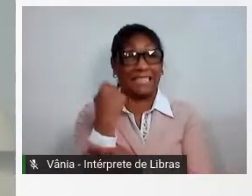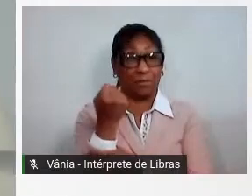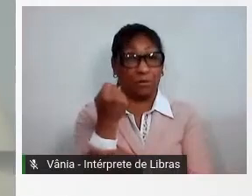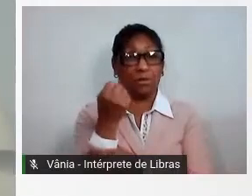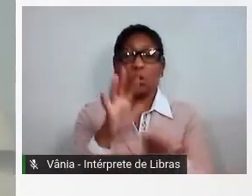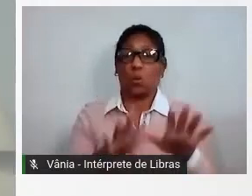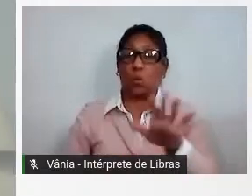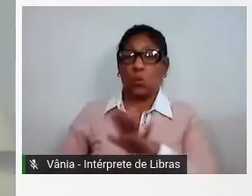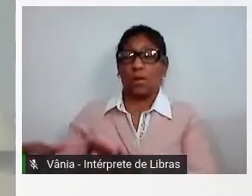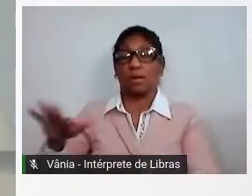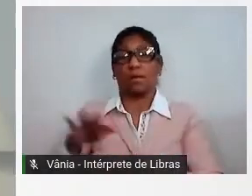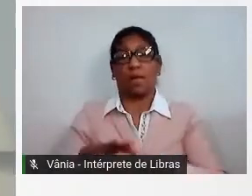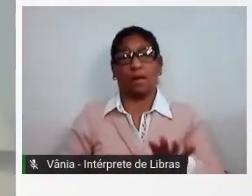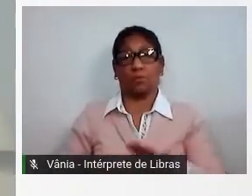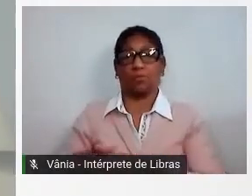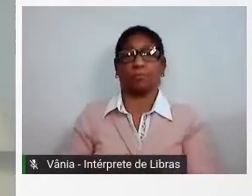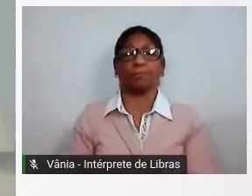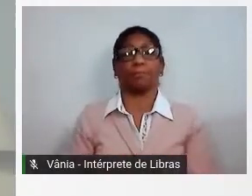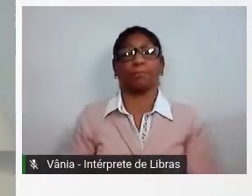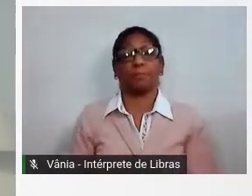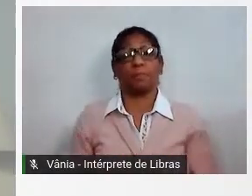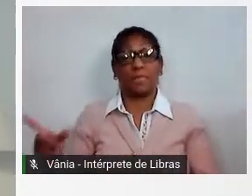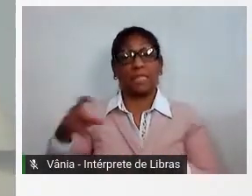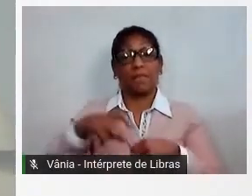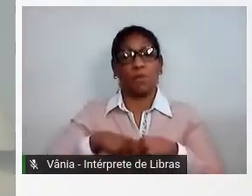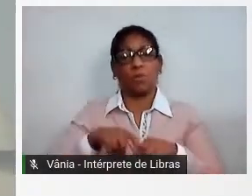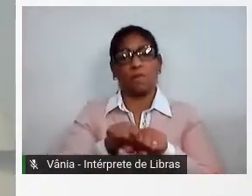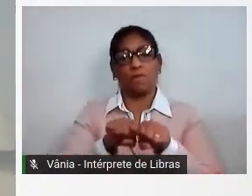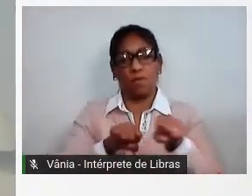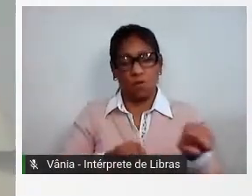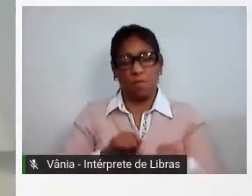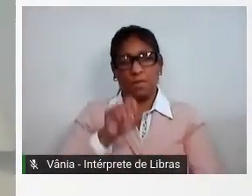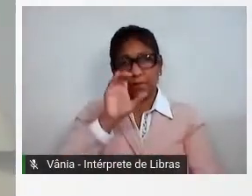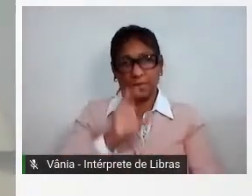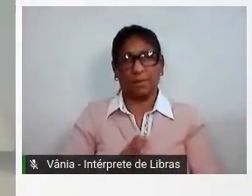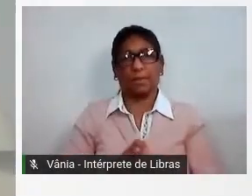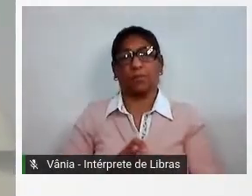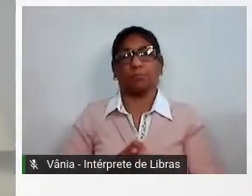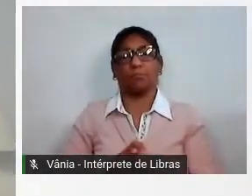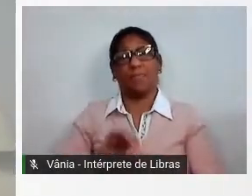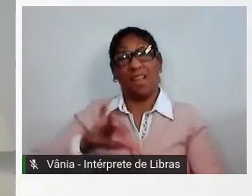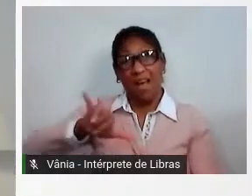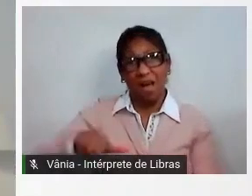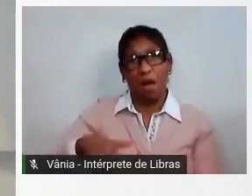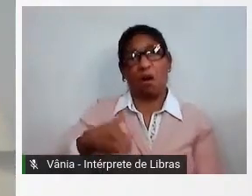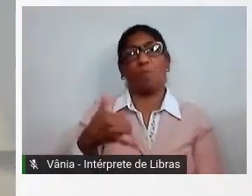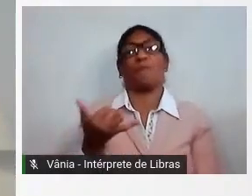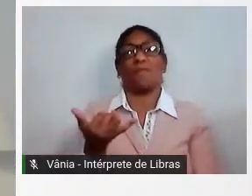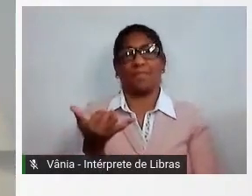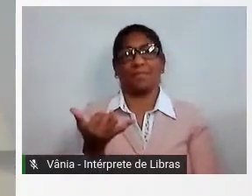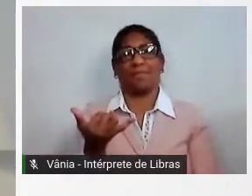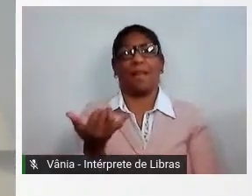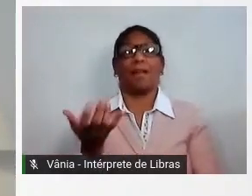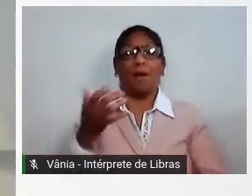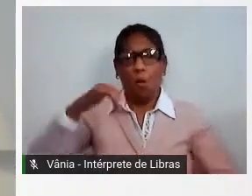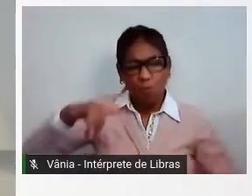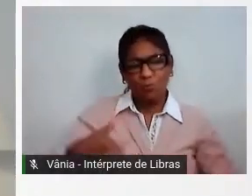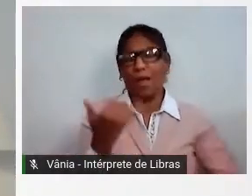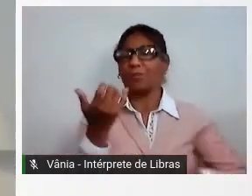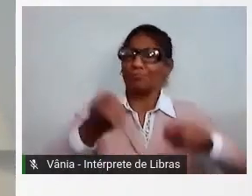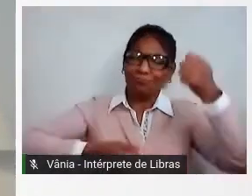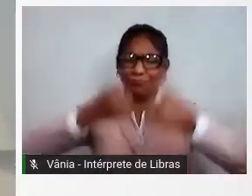cuidado, mas que se retorne para formarmos esses cidadãos e aproveitarmos a janela de oportunidade